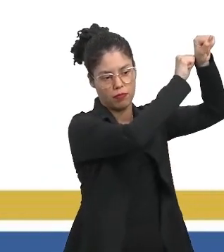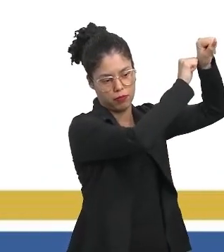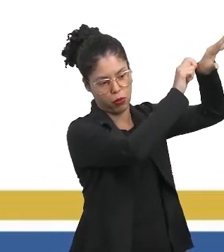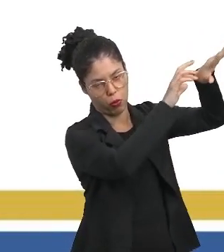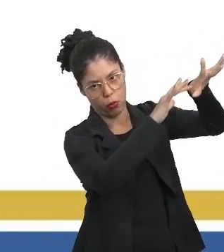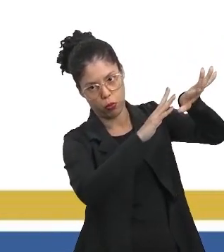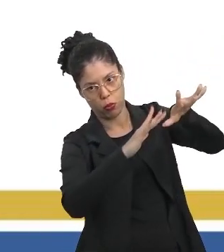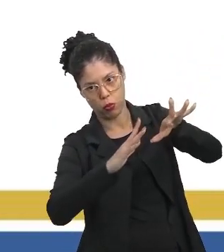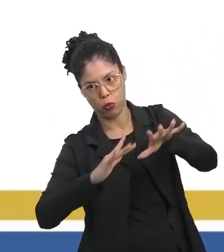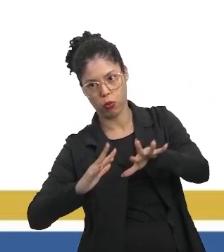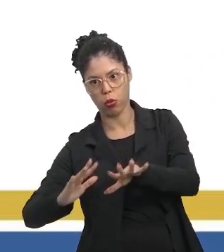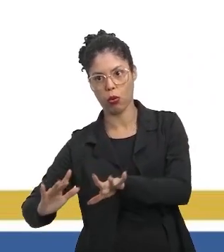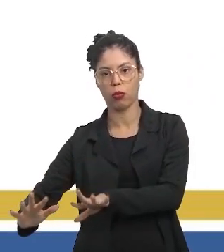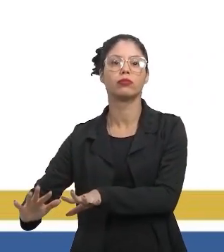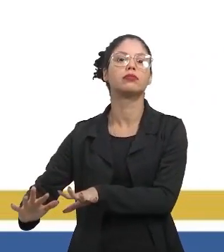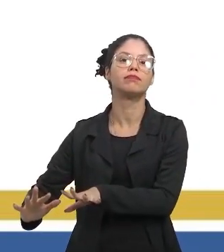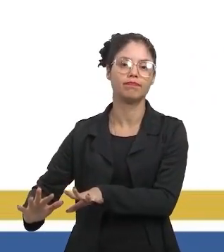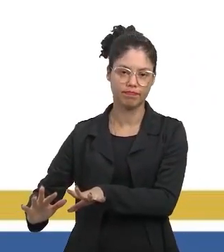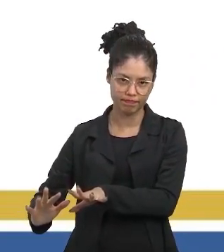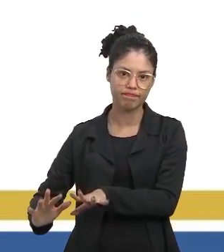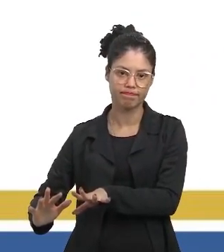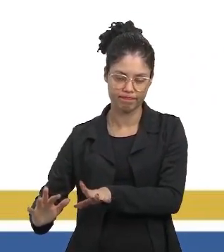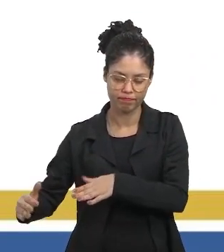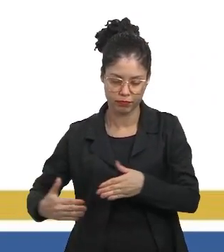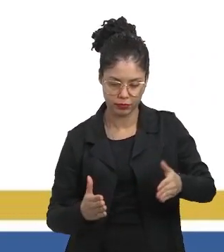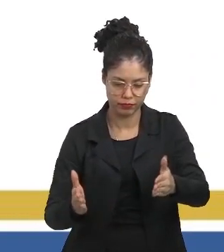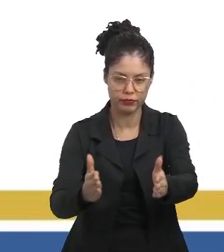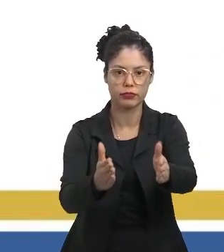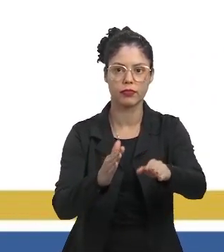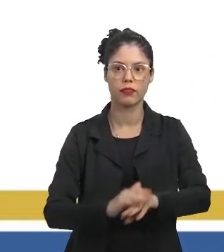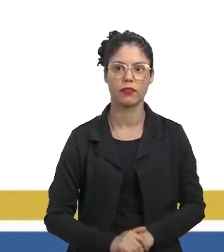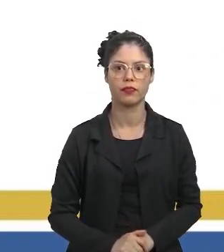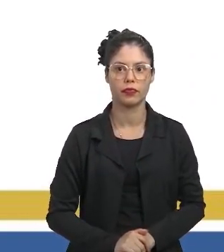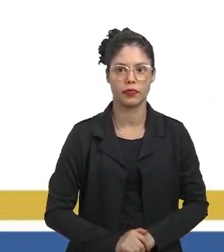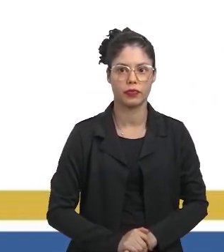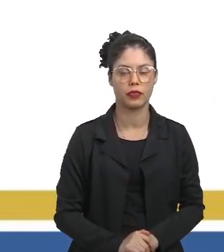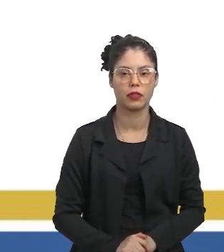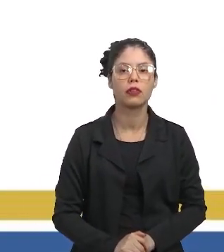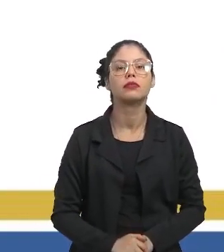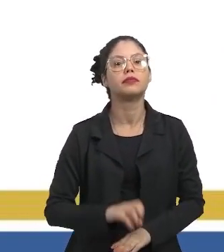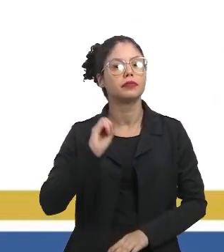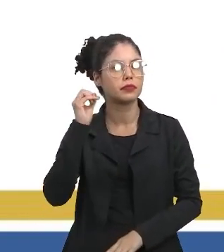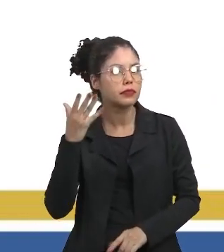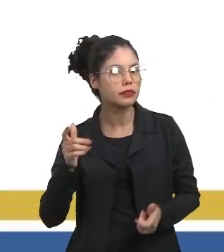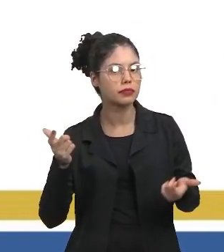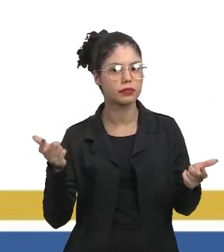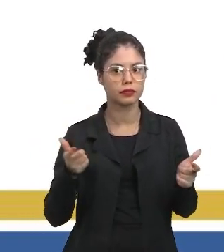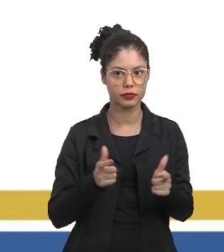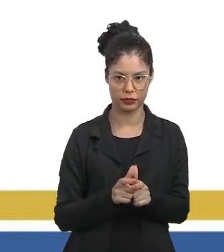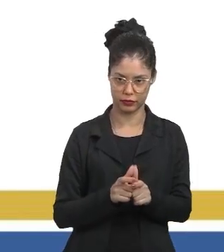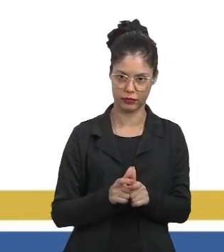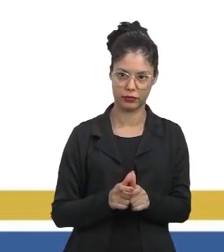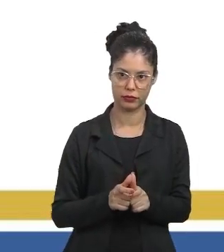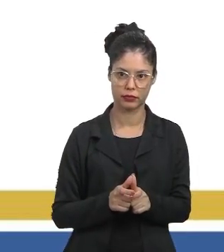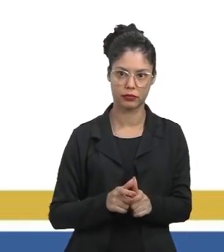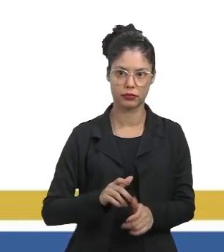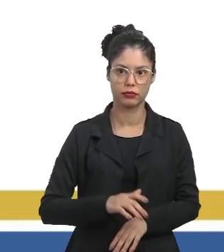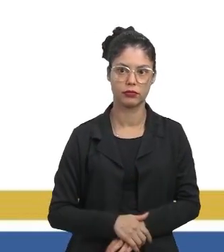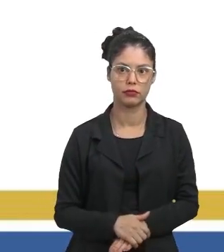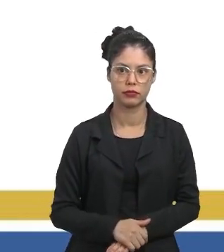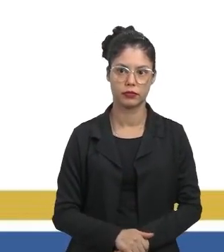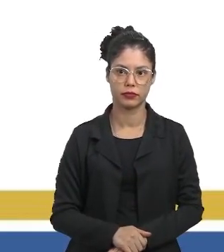correram para o leito do rio. E, aí, aconteceu a diminuição desse leito